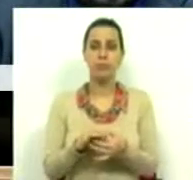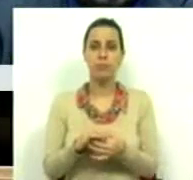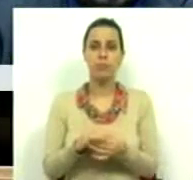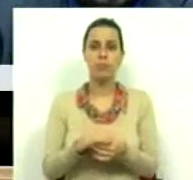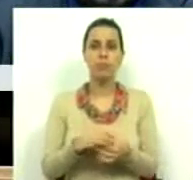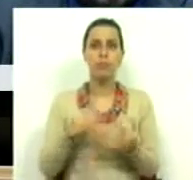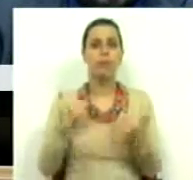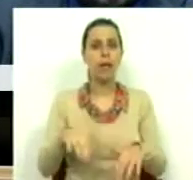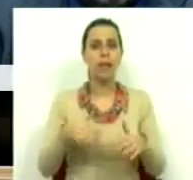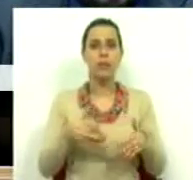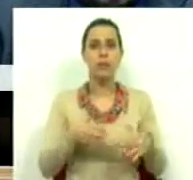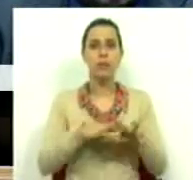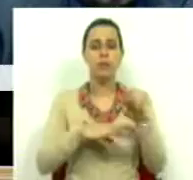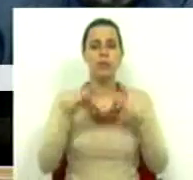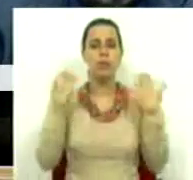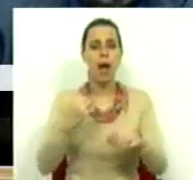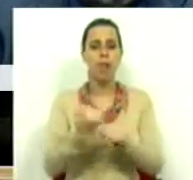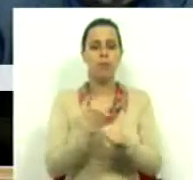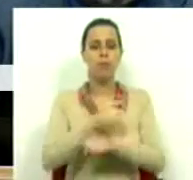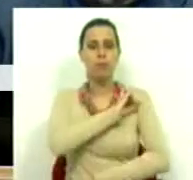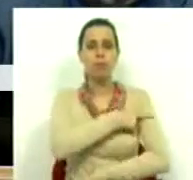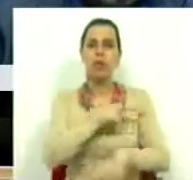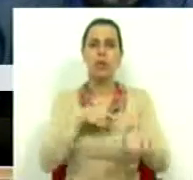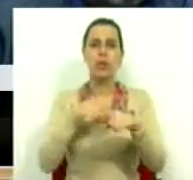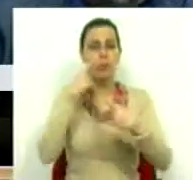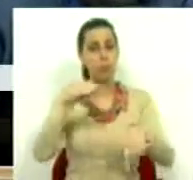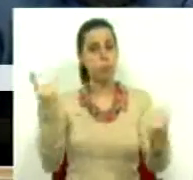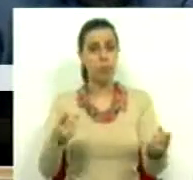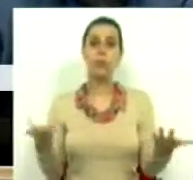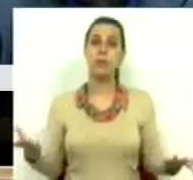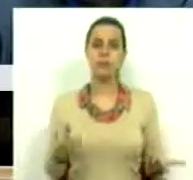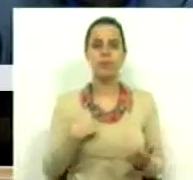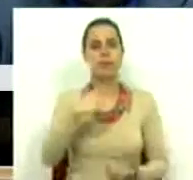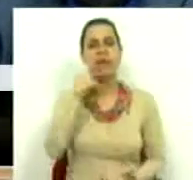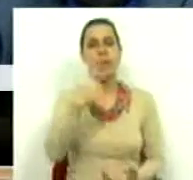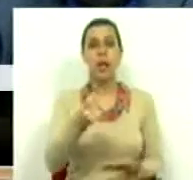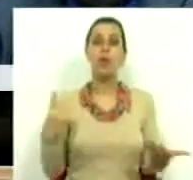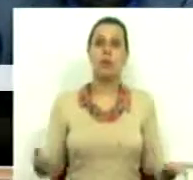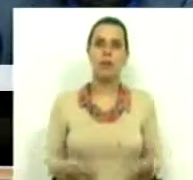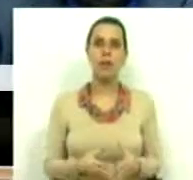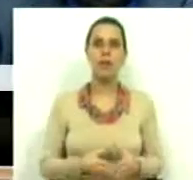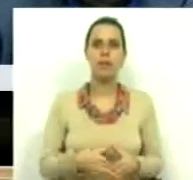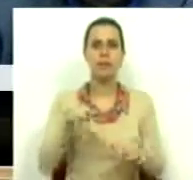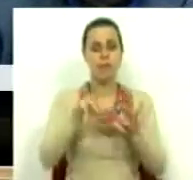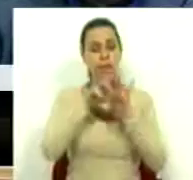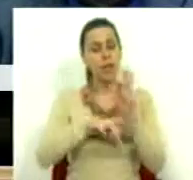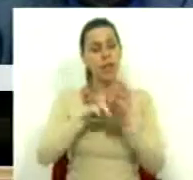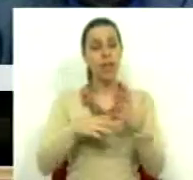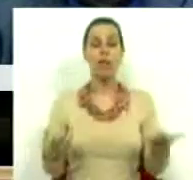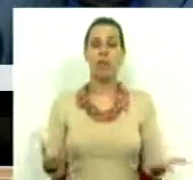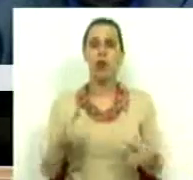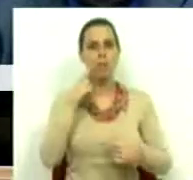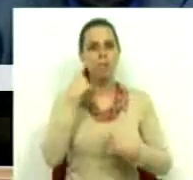más condutas dos poderes públicos. E nesse sentido, reconhecer que este relatório